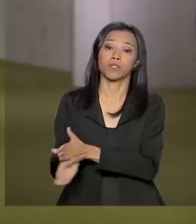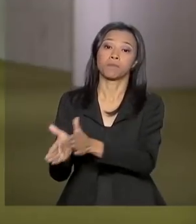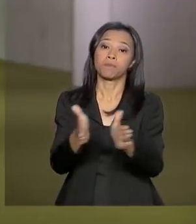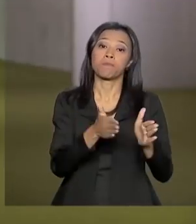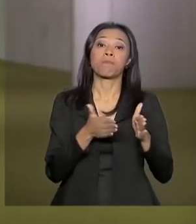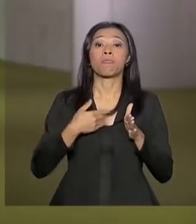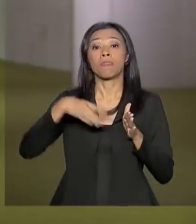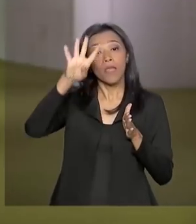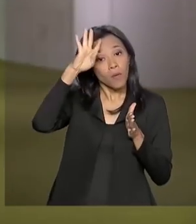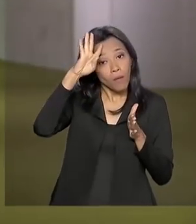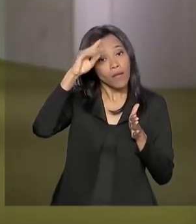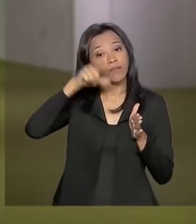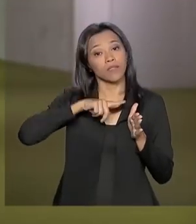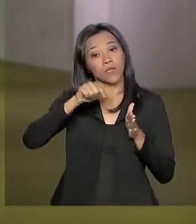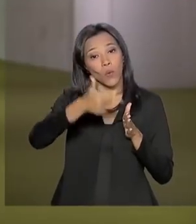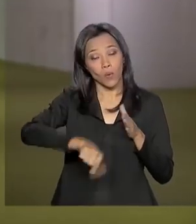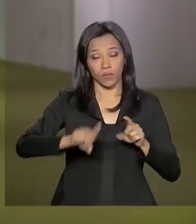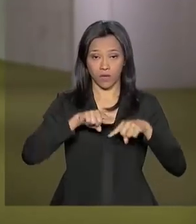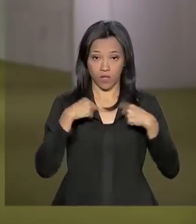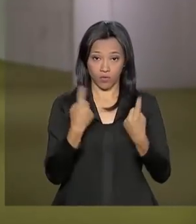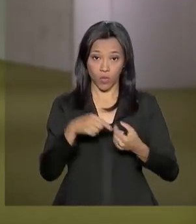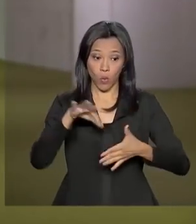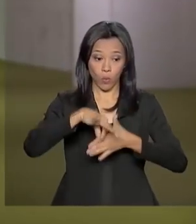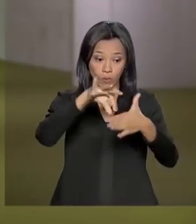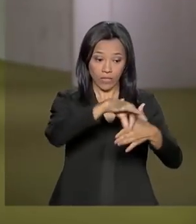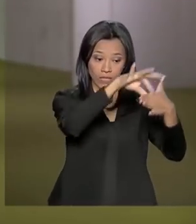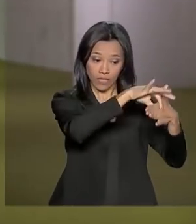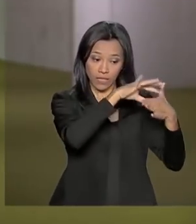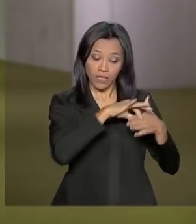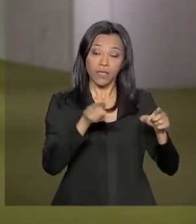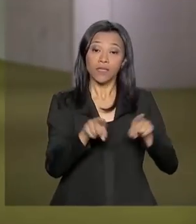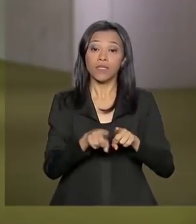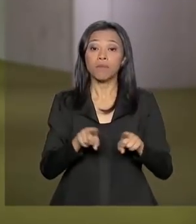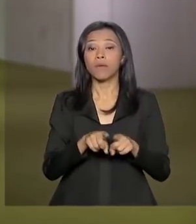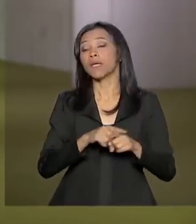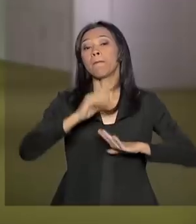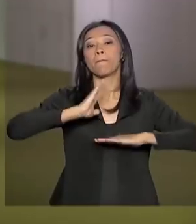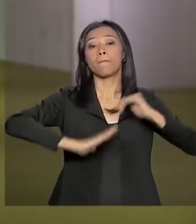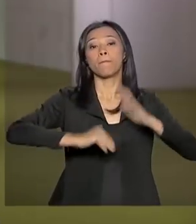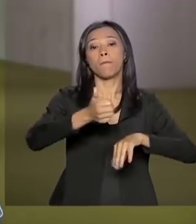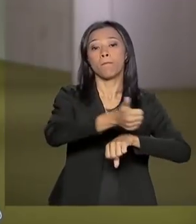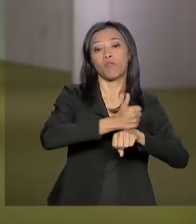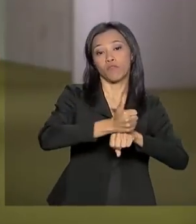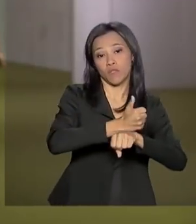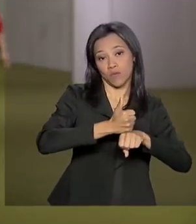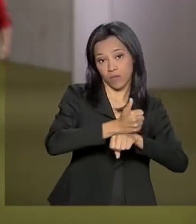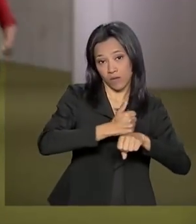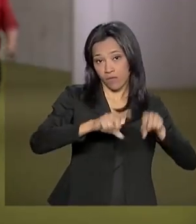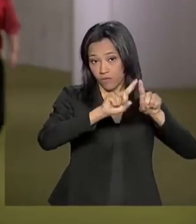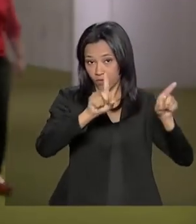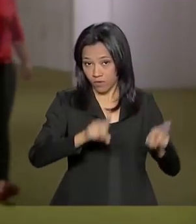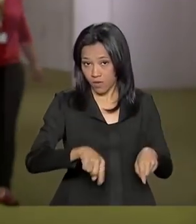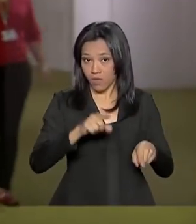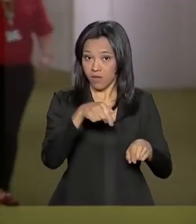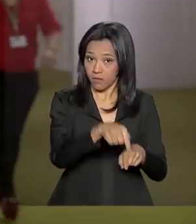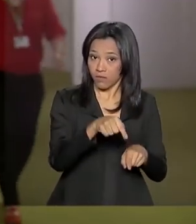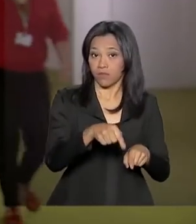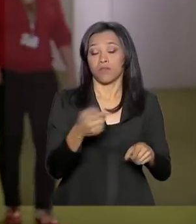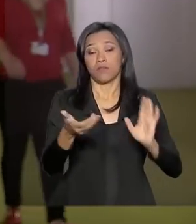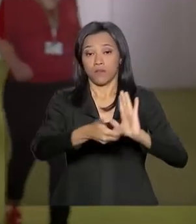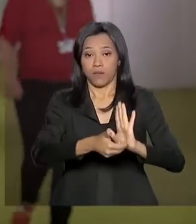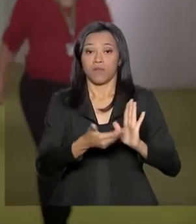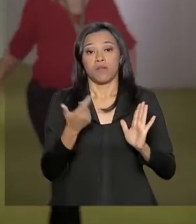líderes partidários, além de técnicos legislativos que estão ajudando a formatar então esse parecer.